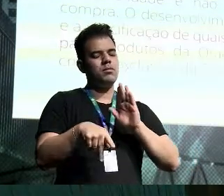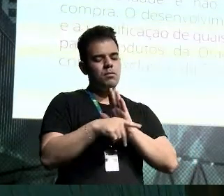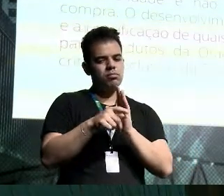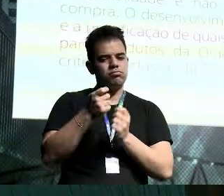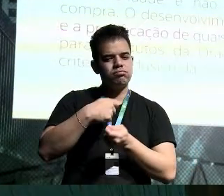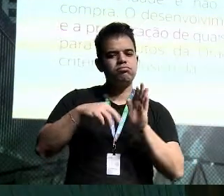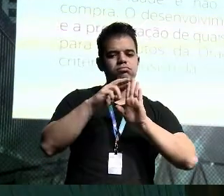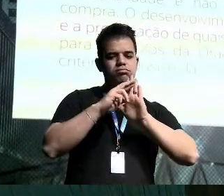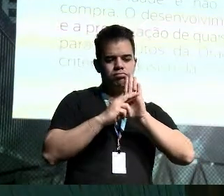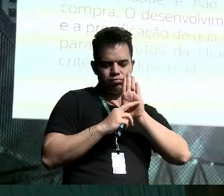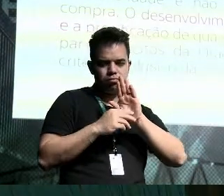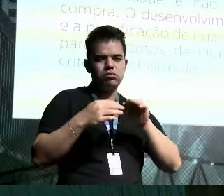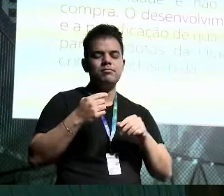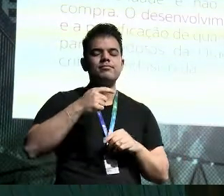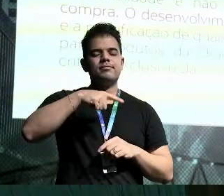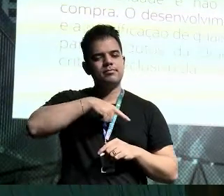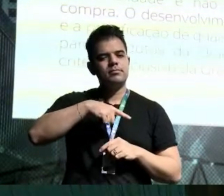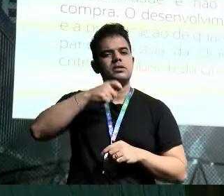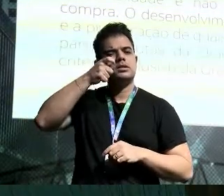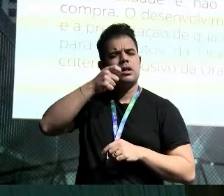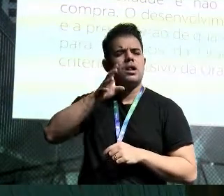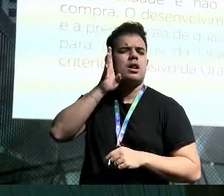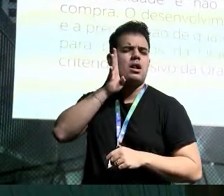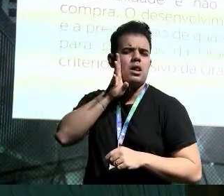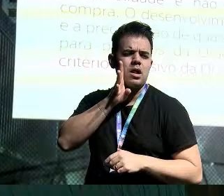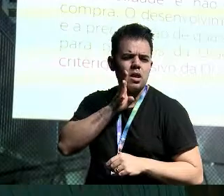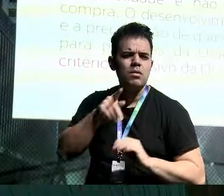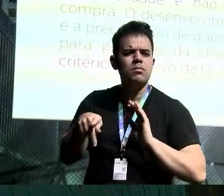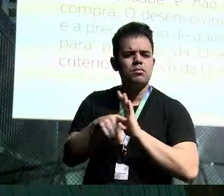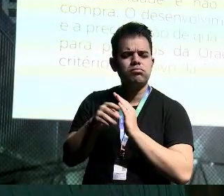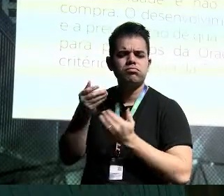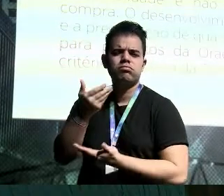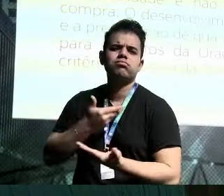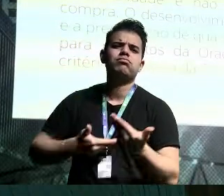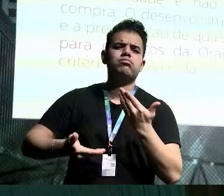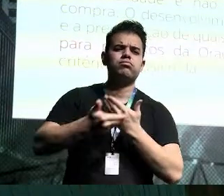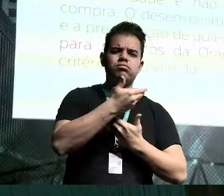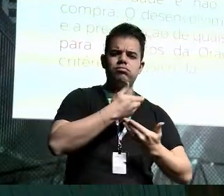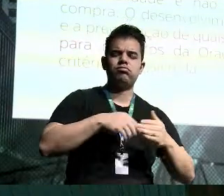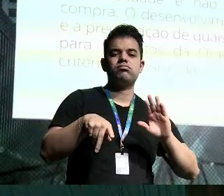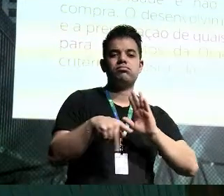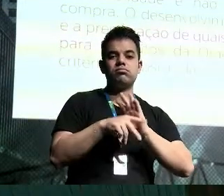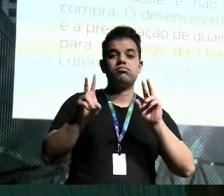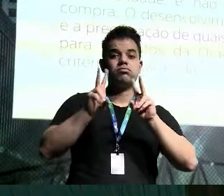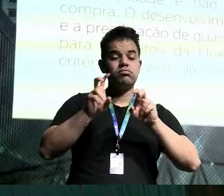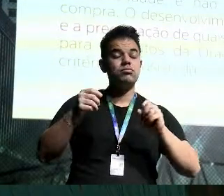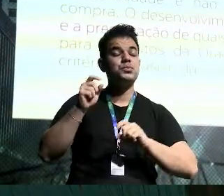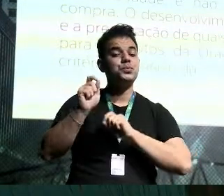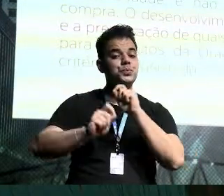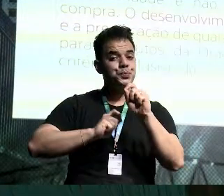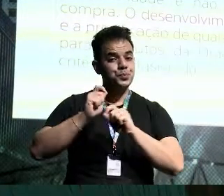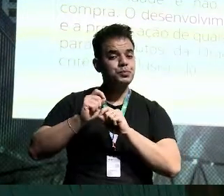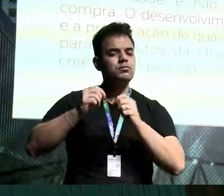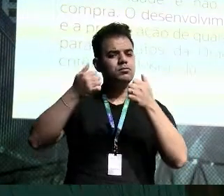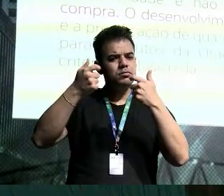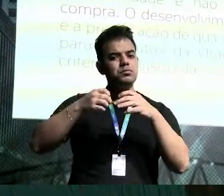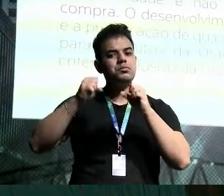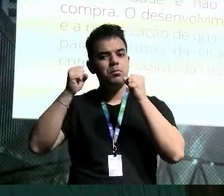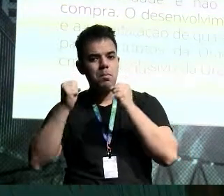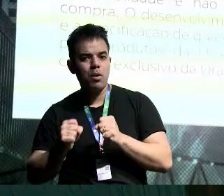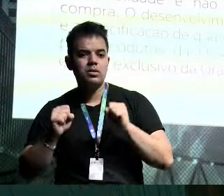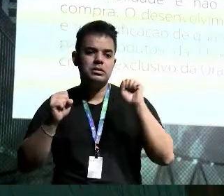tem algumas questões interessantes, legais, inclusive, mas é só para título de... O que eu estou dizendo aqui é, pode